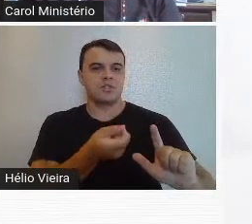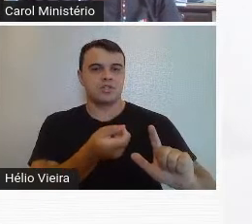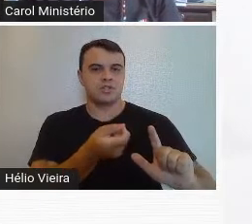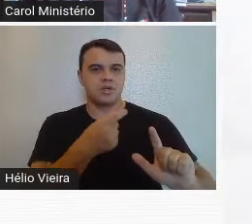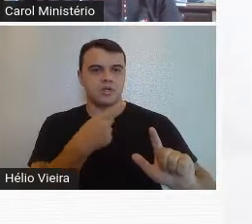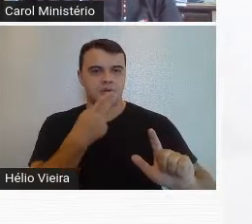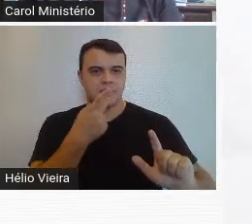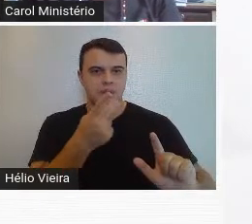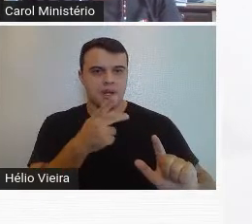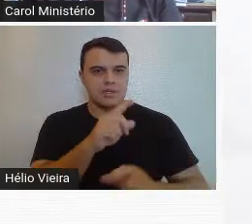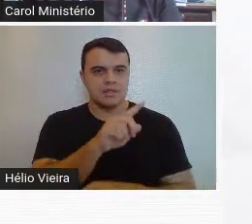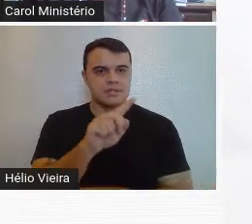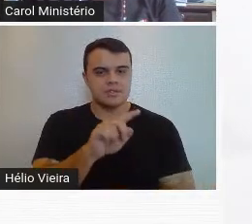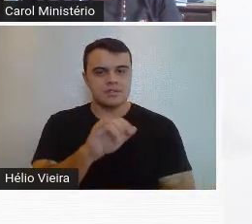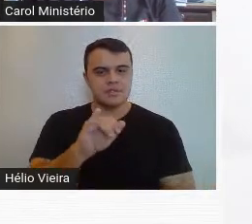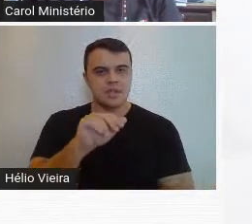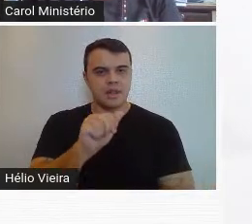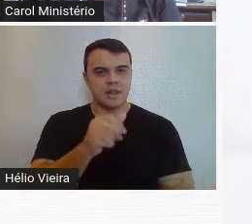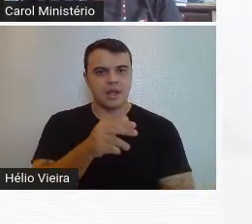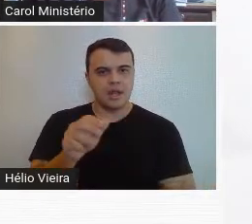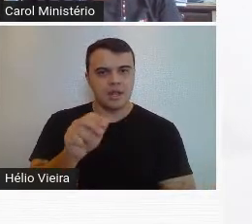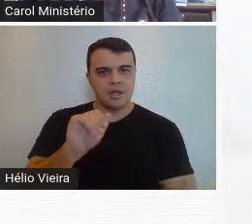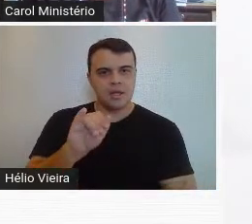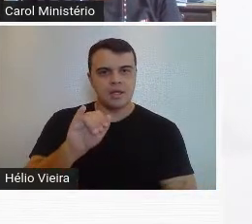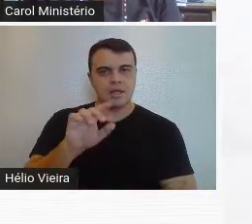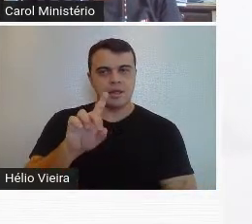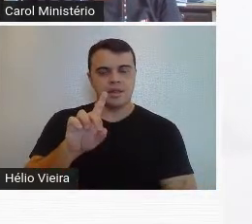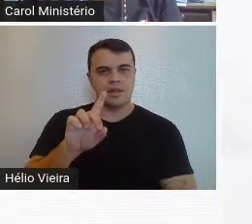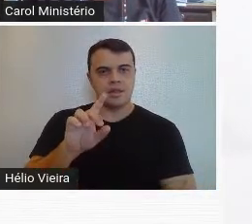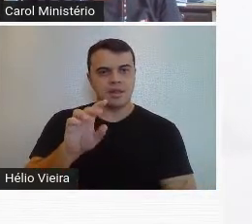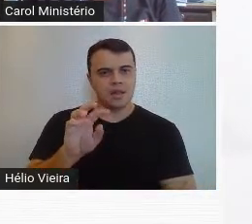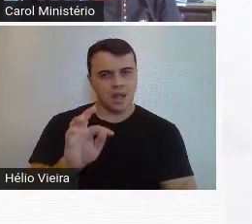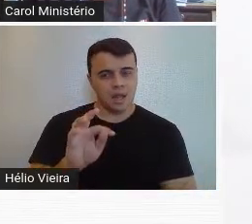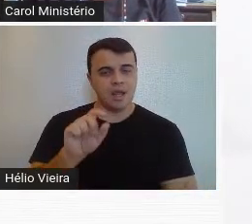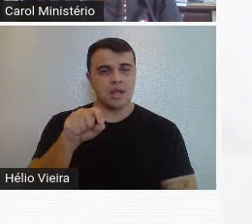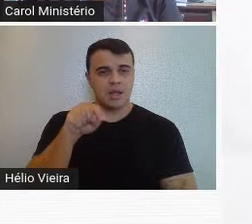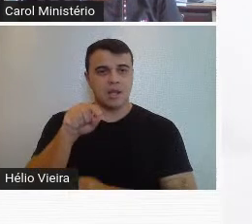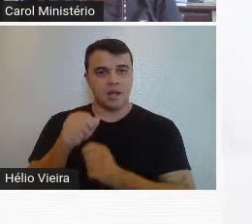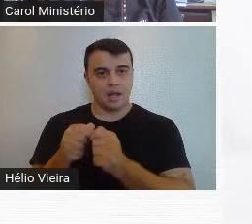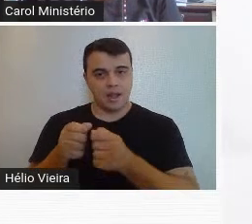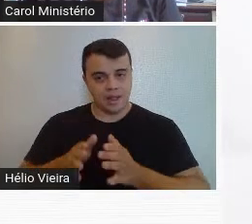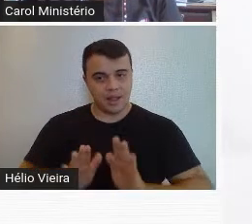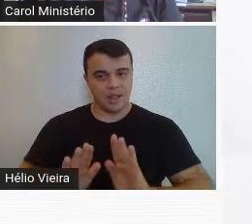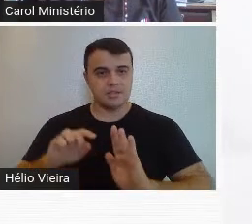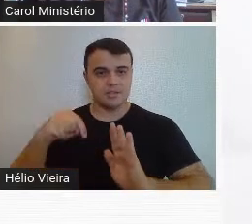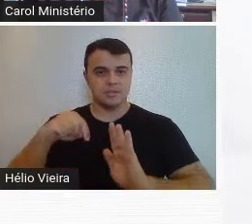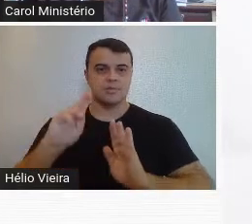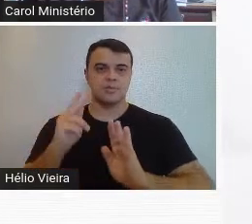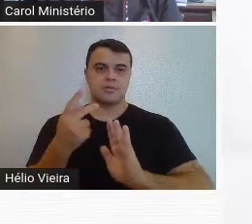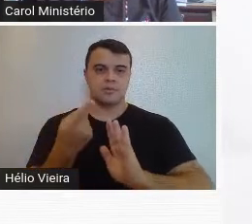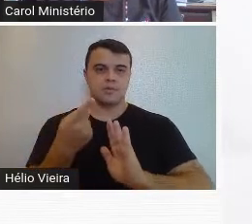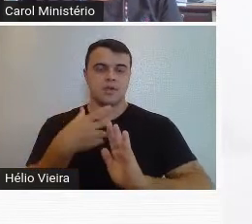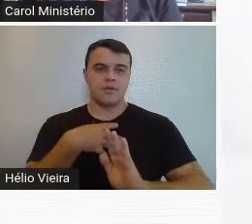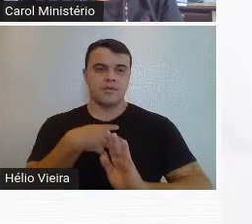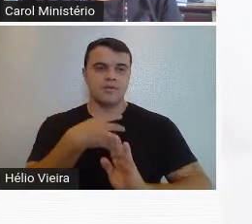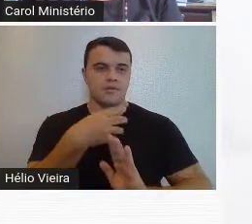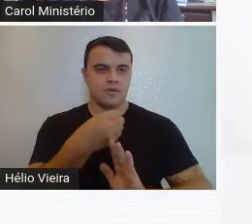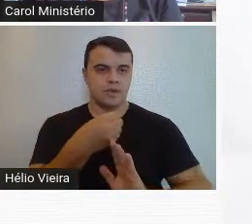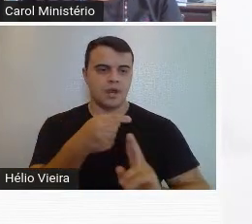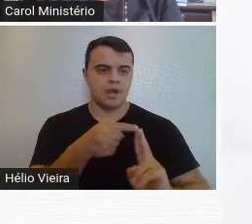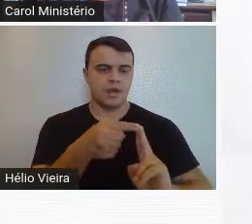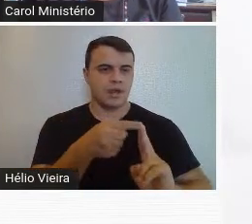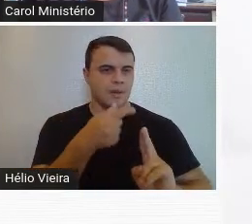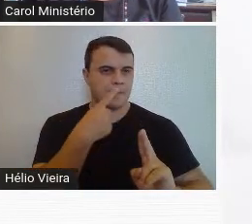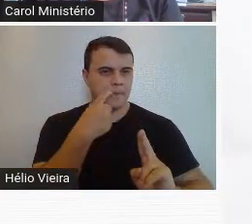da Zina Aita, que é uma artista, a Tereza Aita, que é uma artista que nasceu aqui em Belo Horizonte, filha de uma